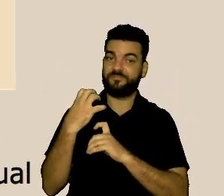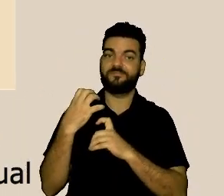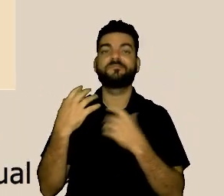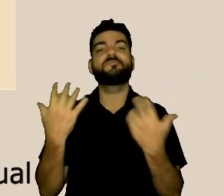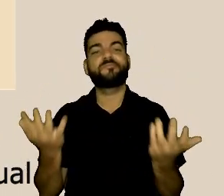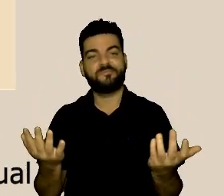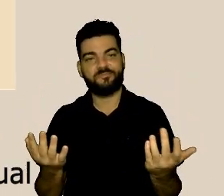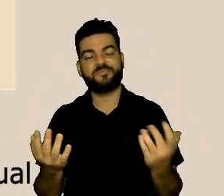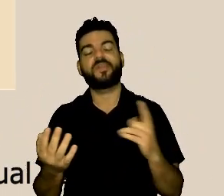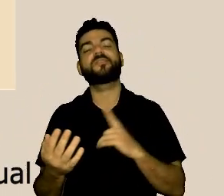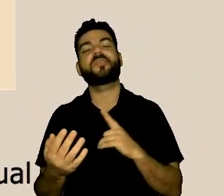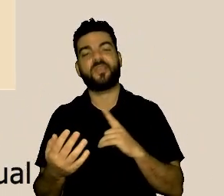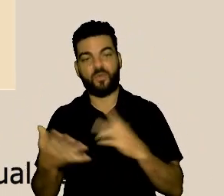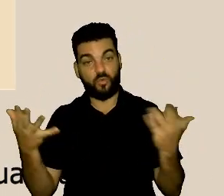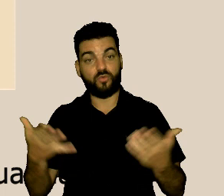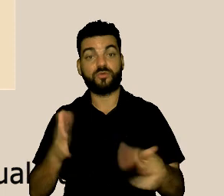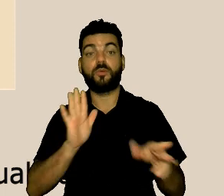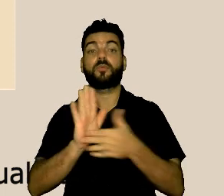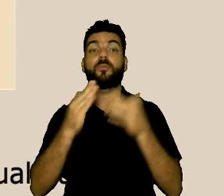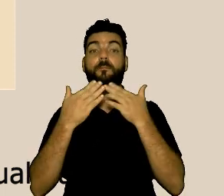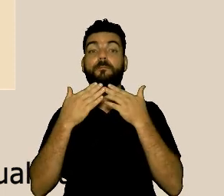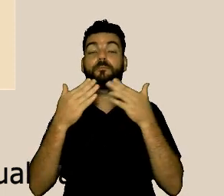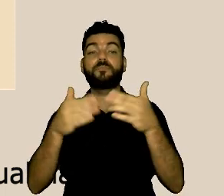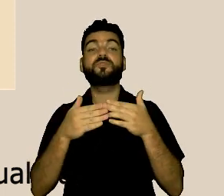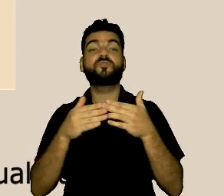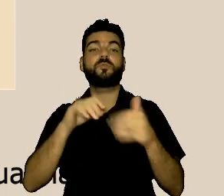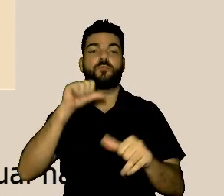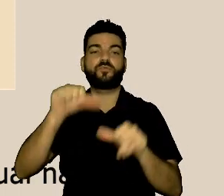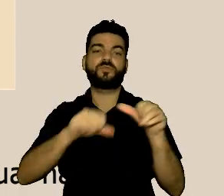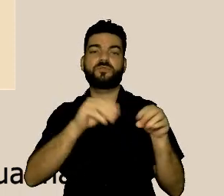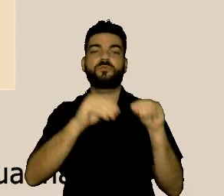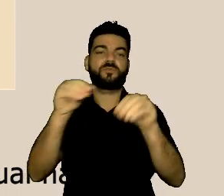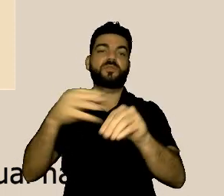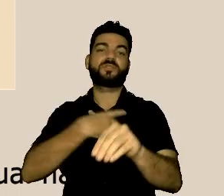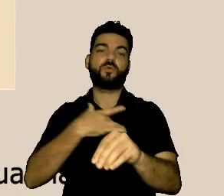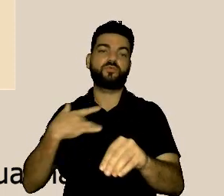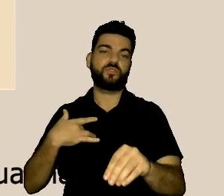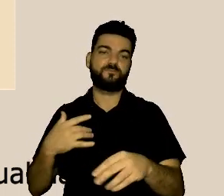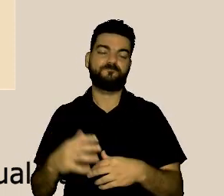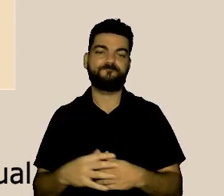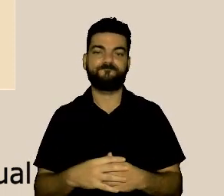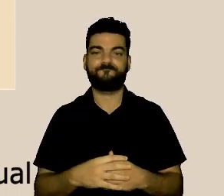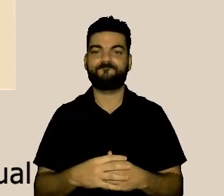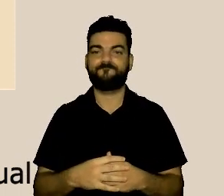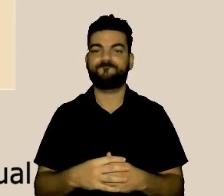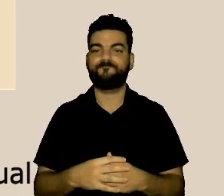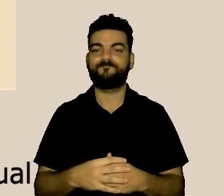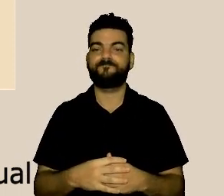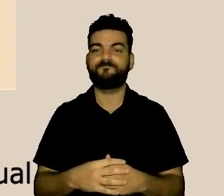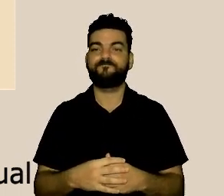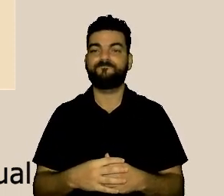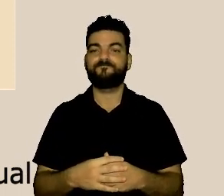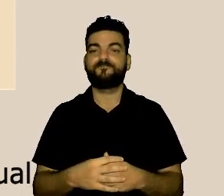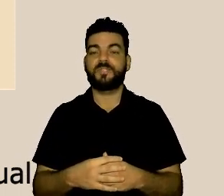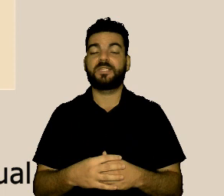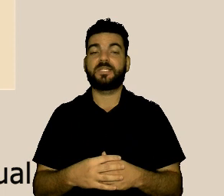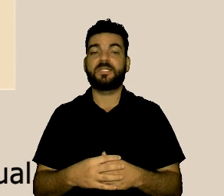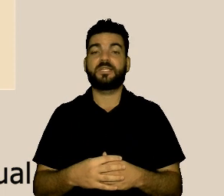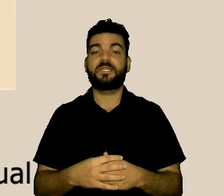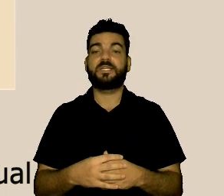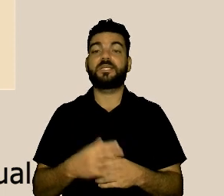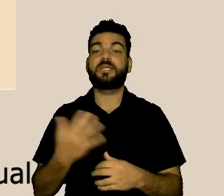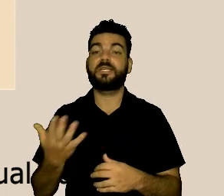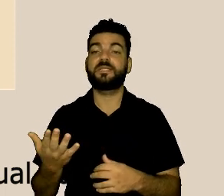hoje o pedido de alteração de lotação por motivo de saúde e que quase sempre essa queixa